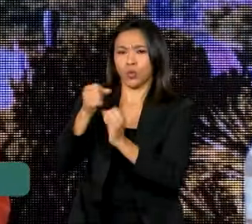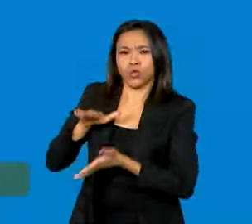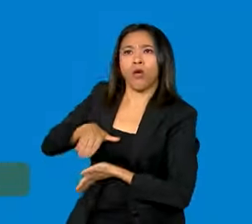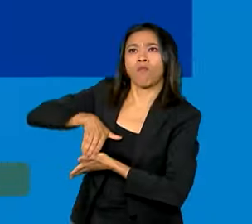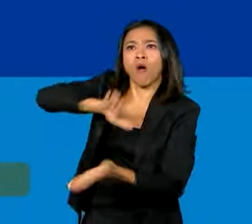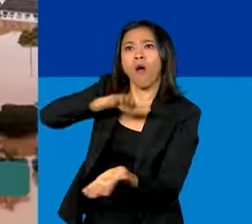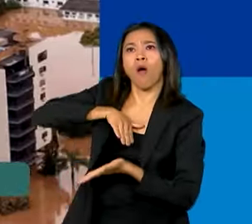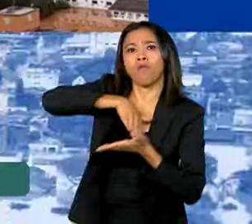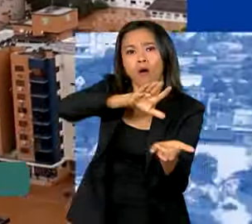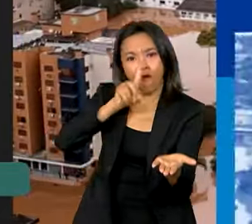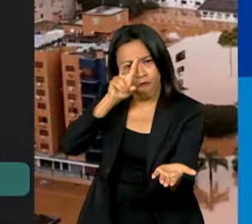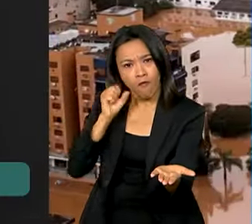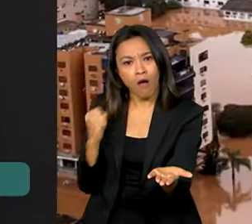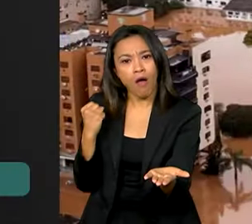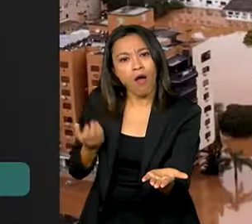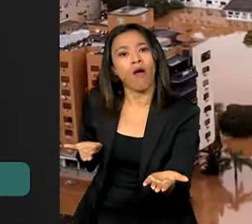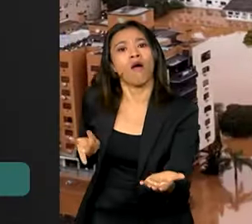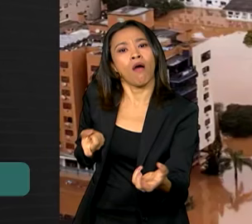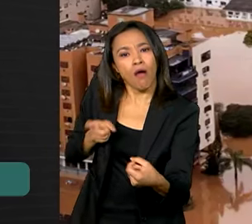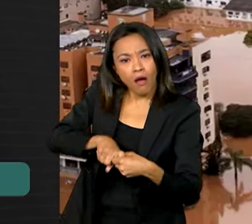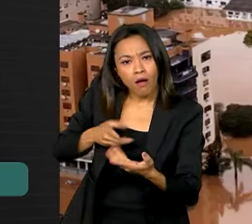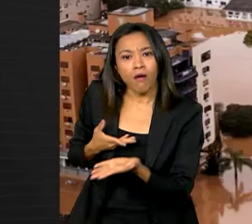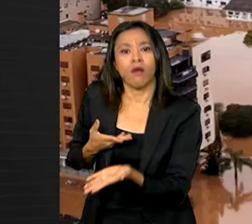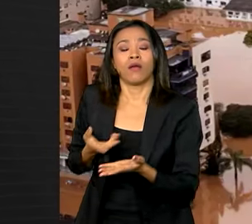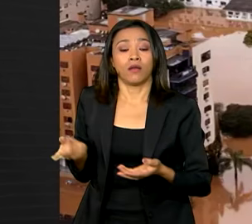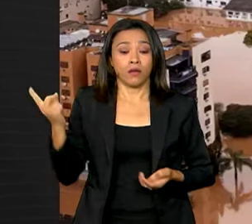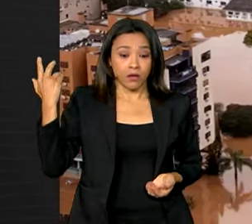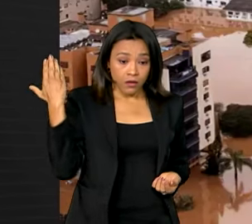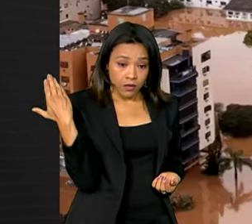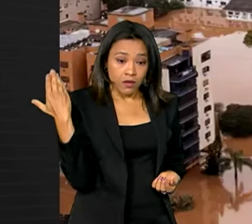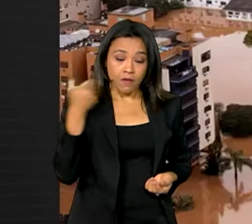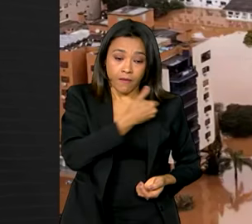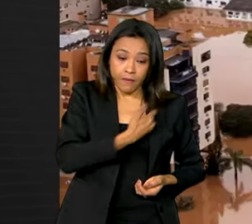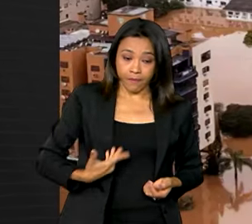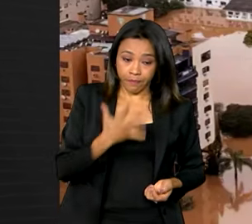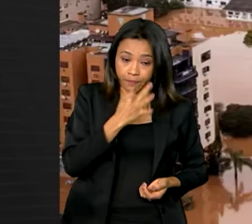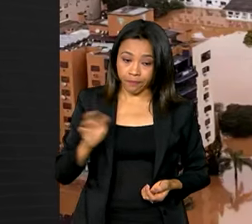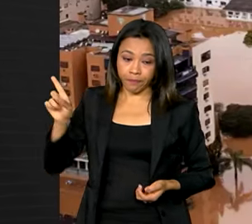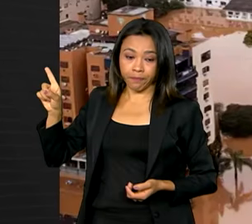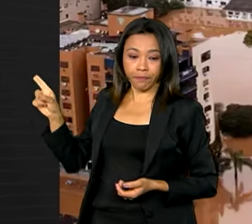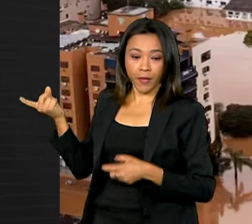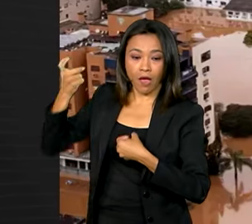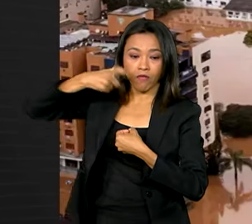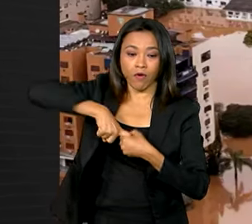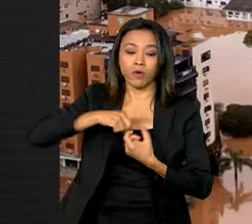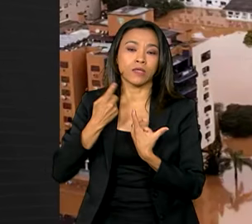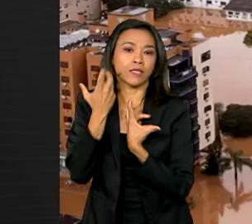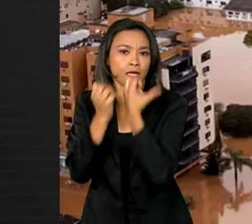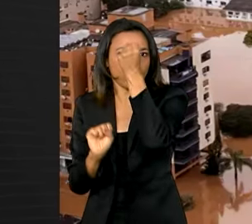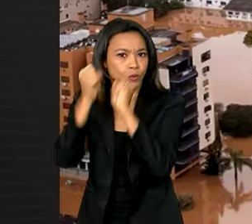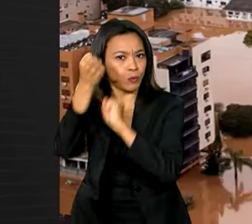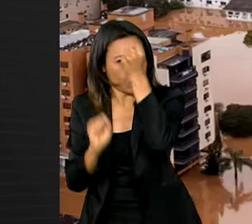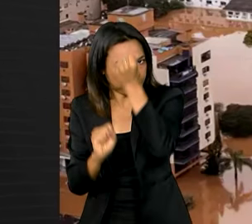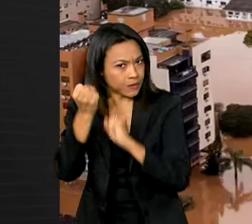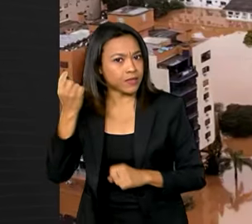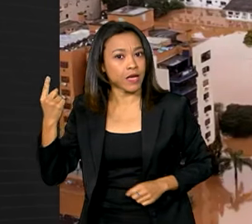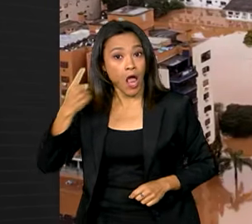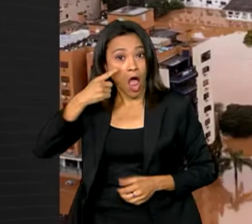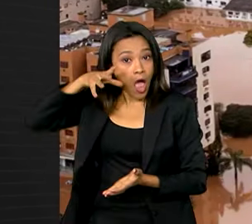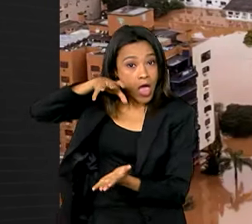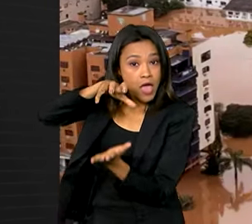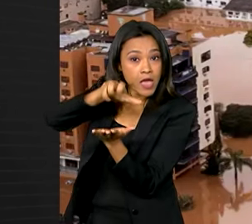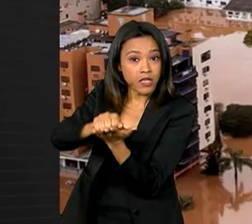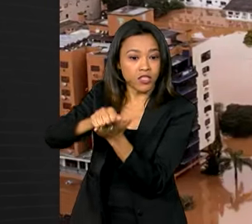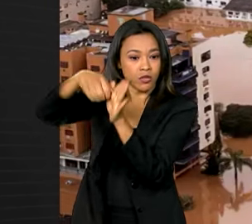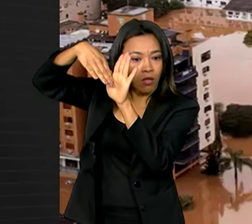fortes. Os números apresentados pelo governo federal revelam uma retomada econômica do Rio Grande do Sul. A indústria registrou